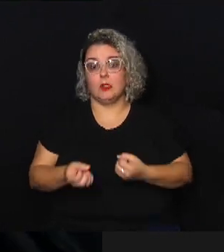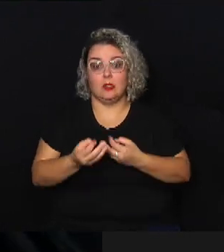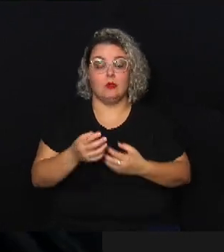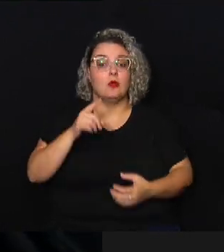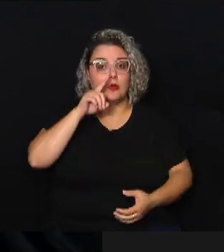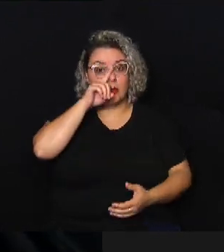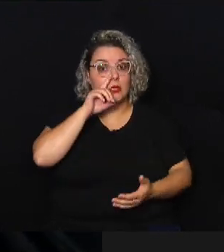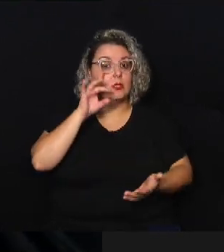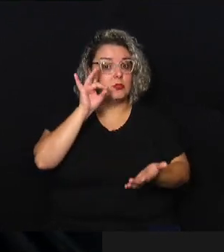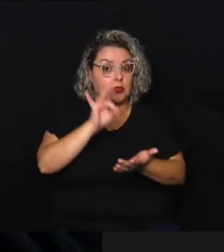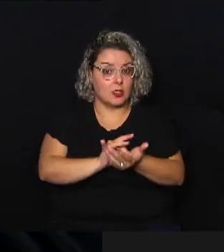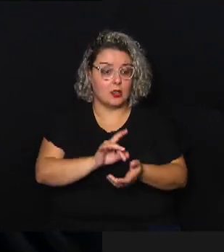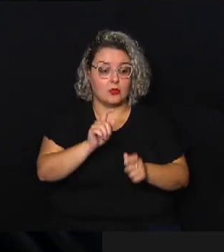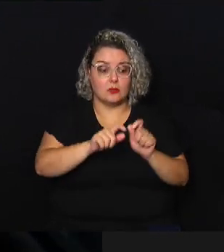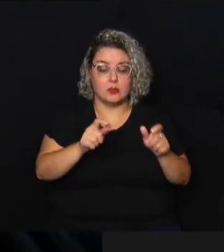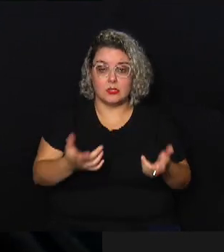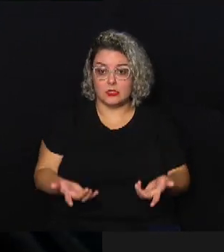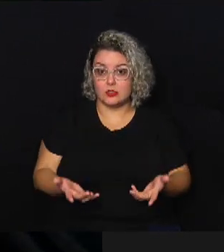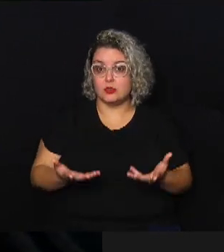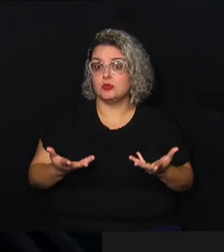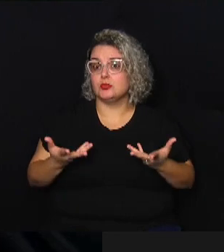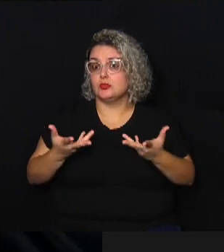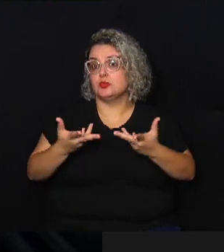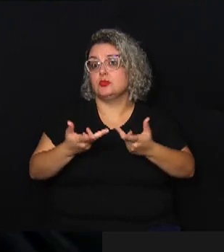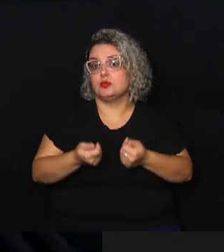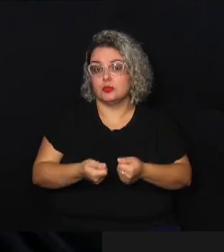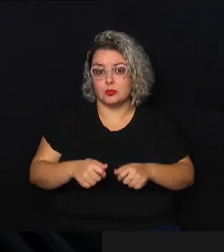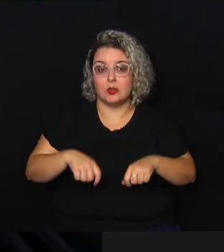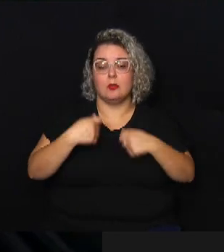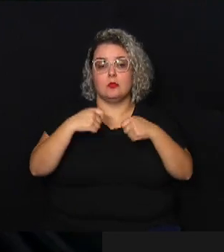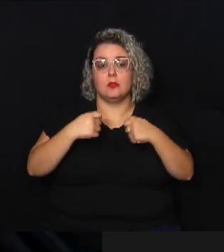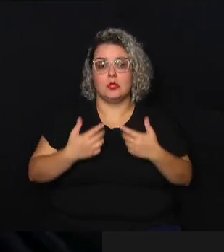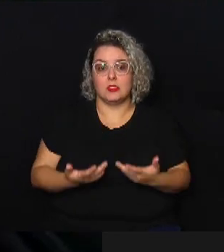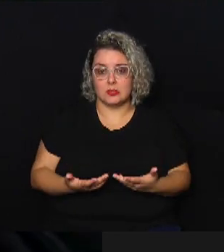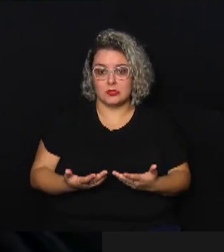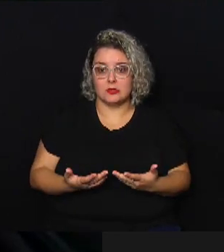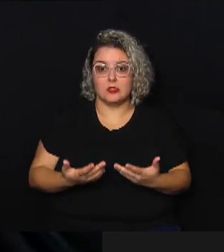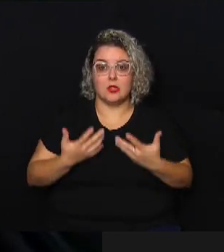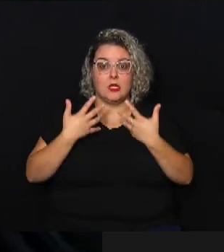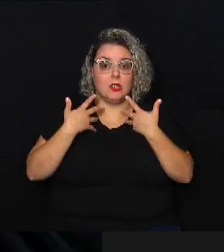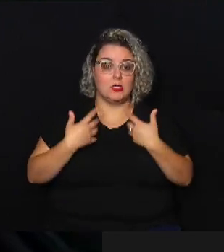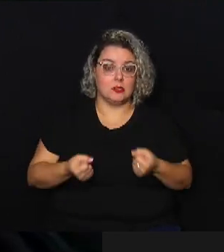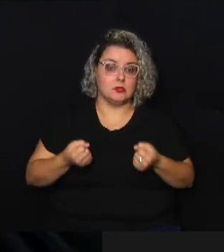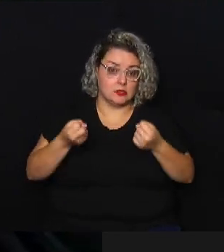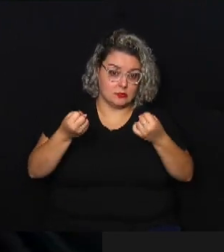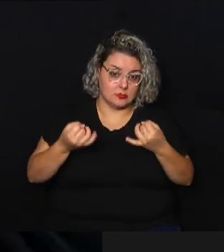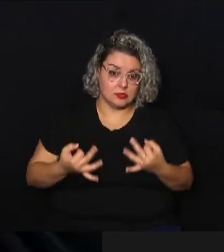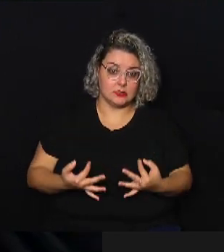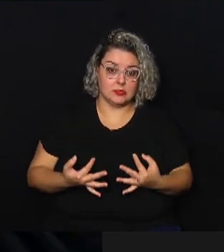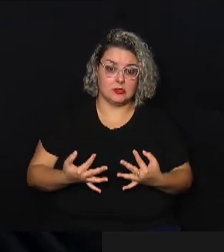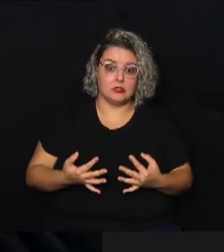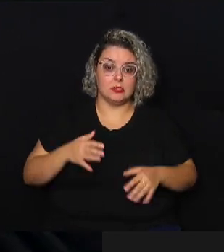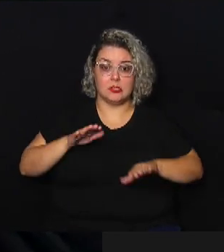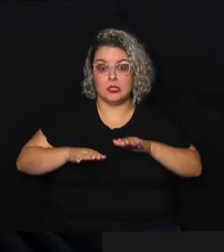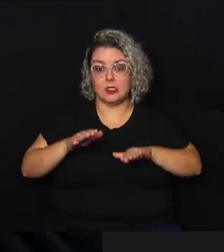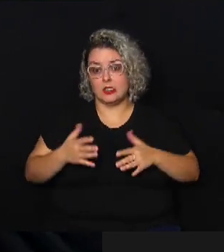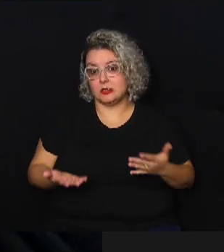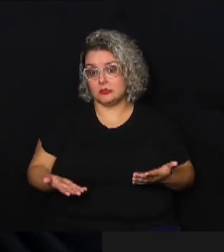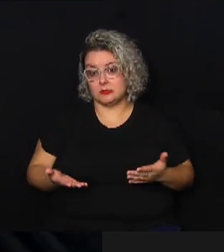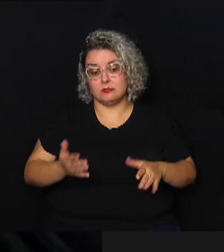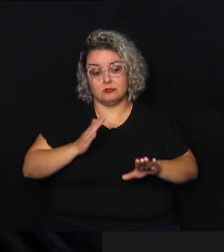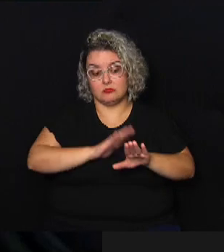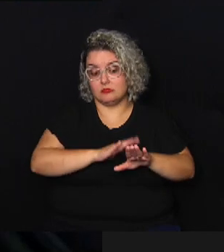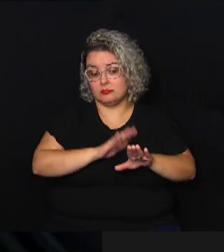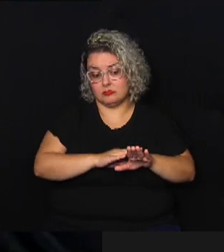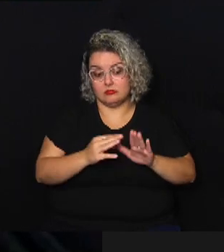real dessas pessoas enfim tudo isso elas precisam receber essas orientações muitas vezes medidas né por